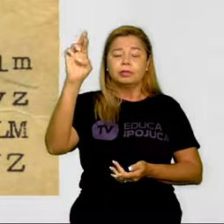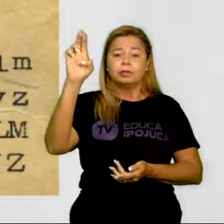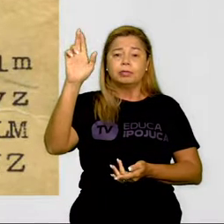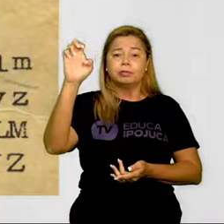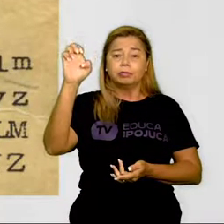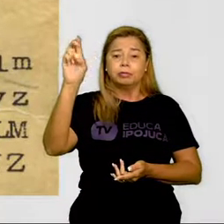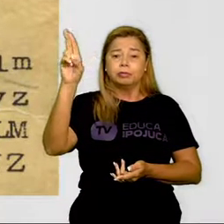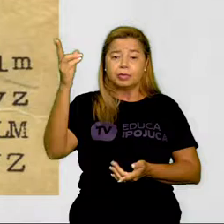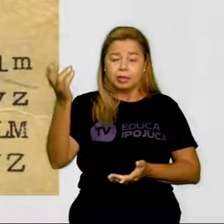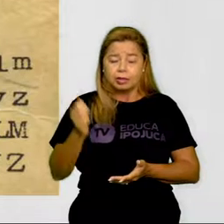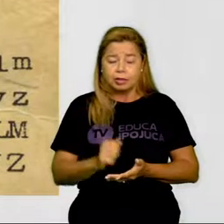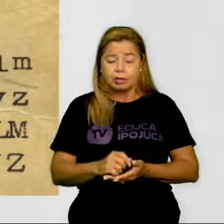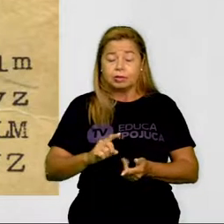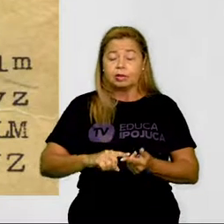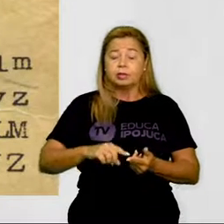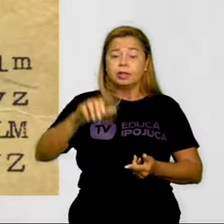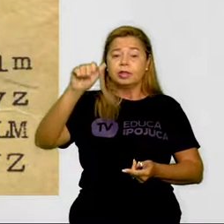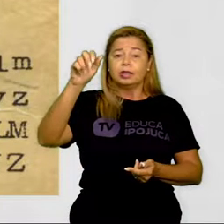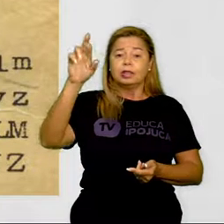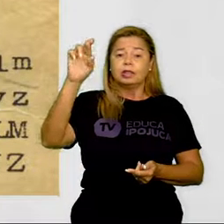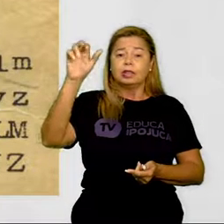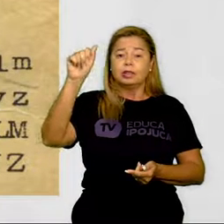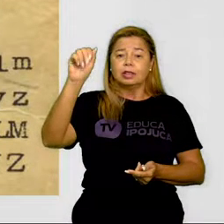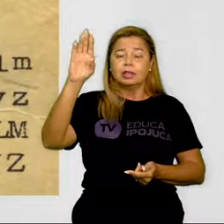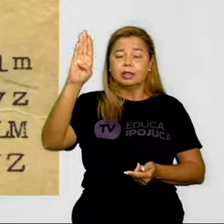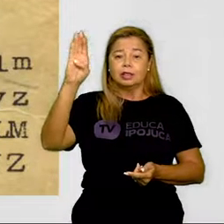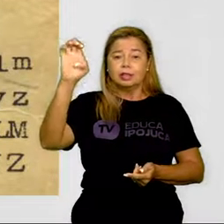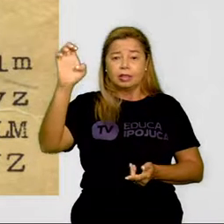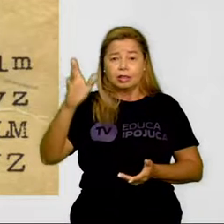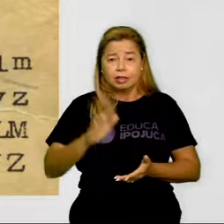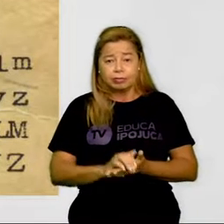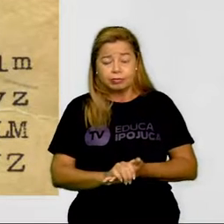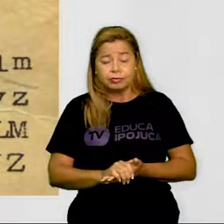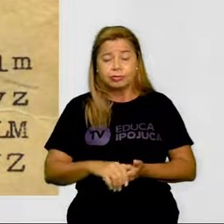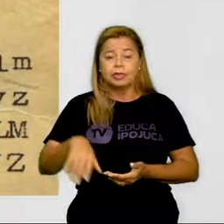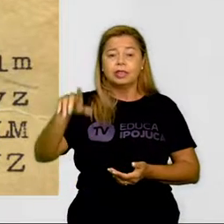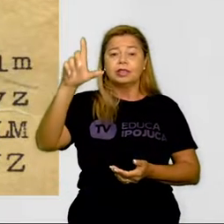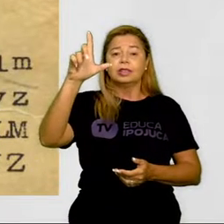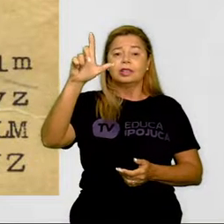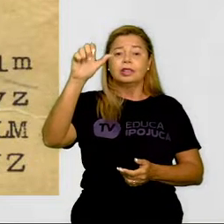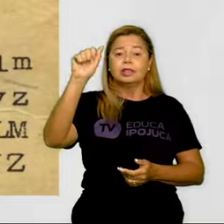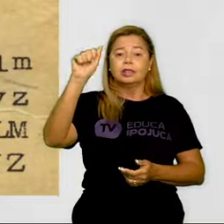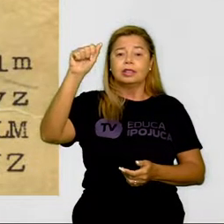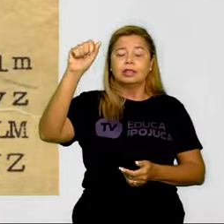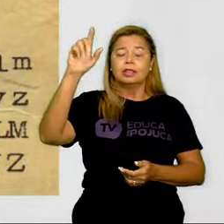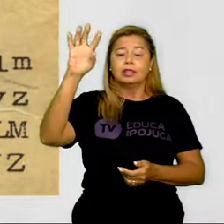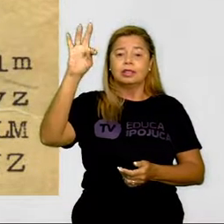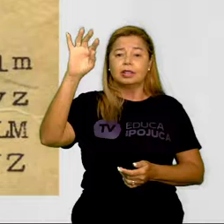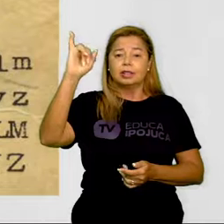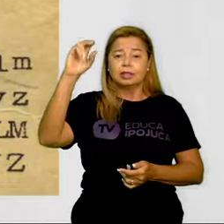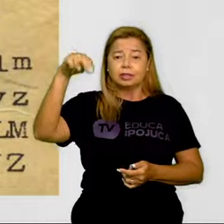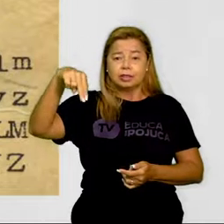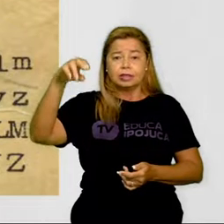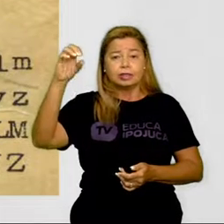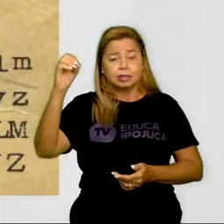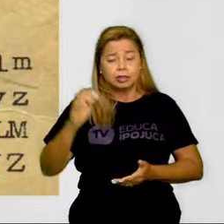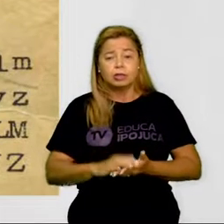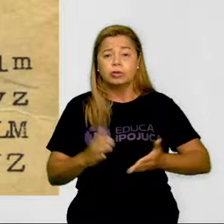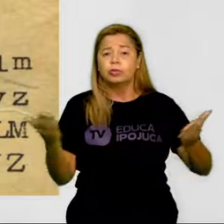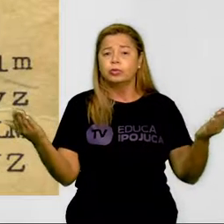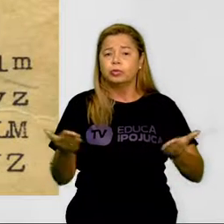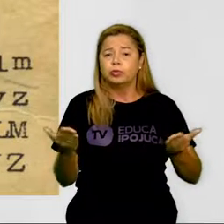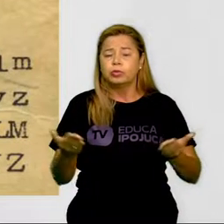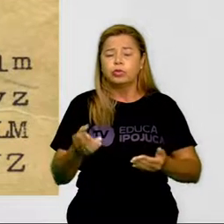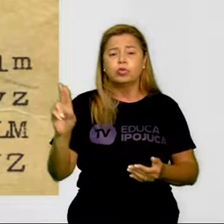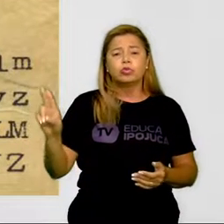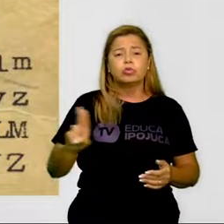Alfabeto árabe, o alfabeto latino, né? Que é o que a gente também usa hoje.